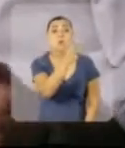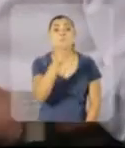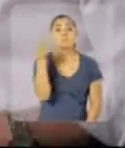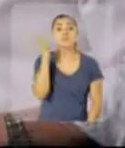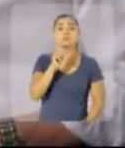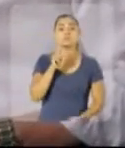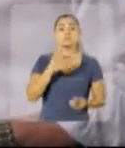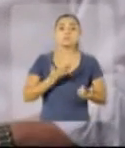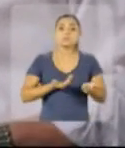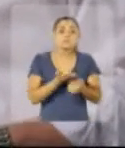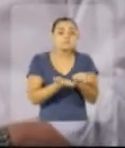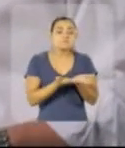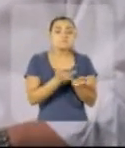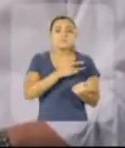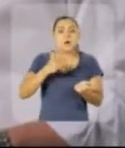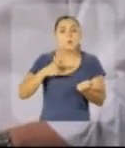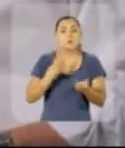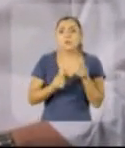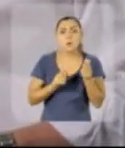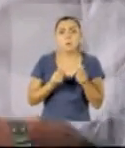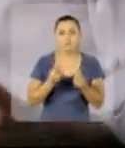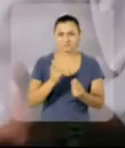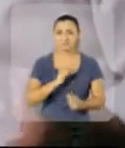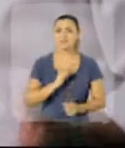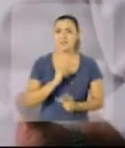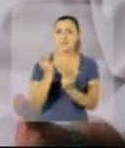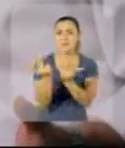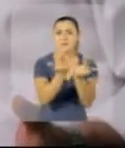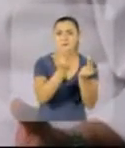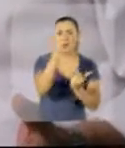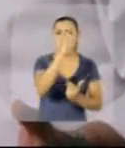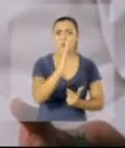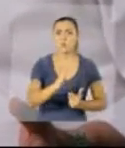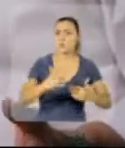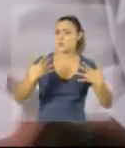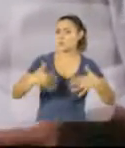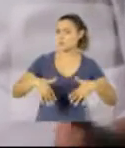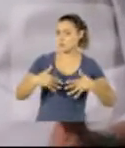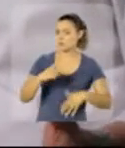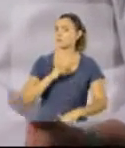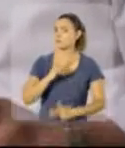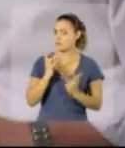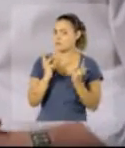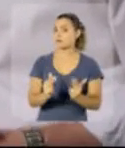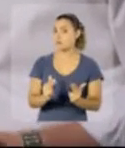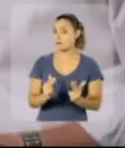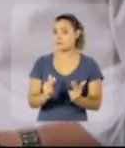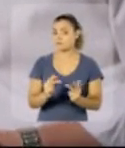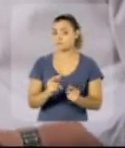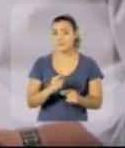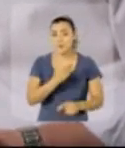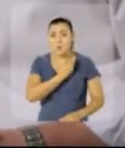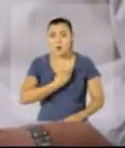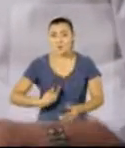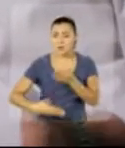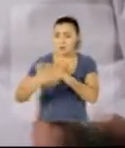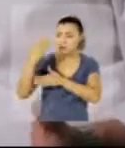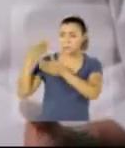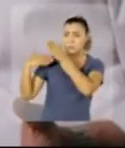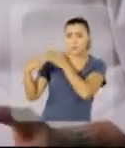para buscar tratamento de saúde? Quantos casos iguais a esse não existem em nosso país?